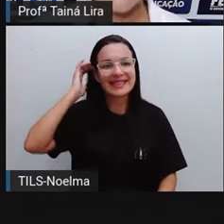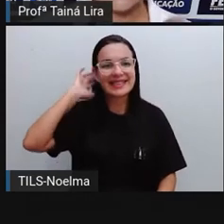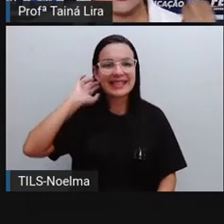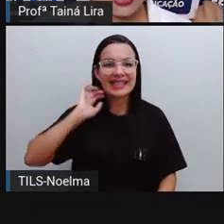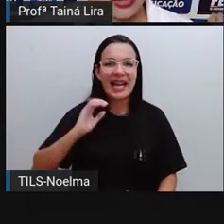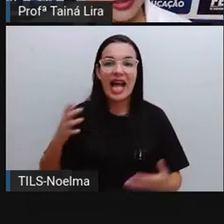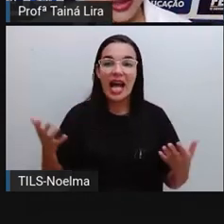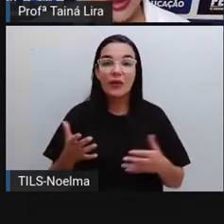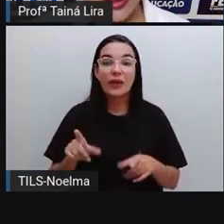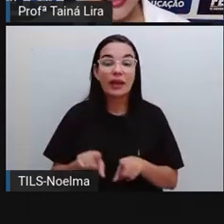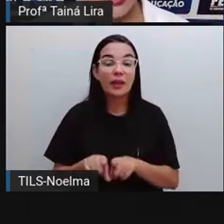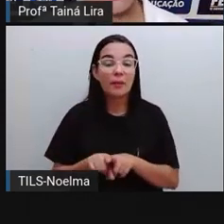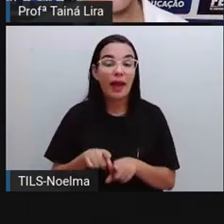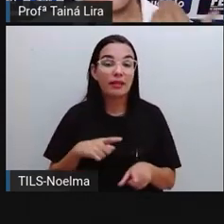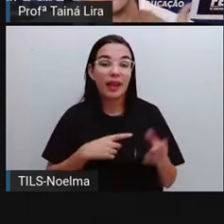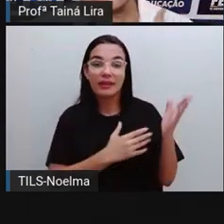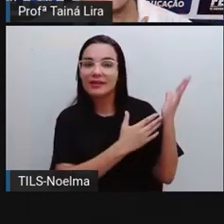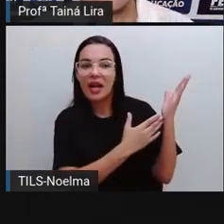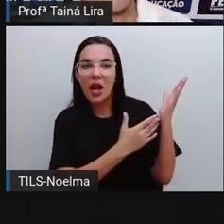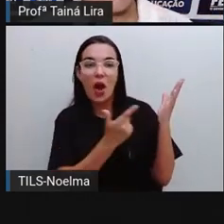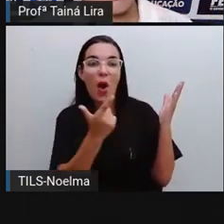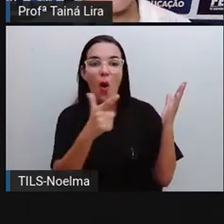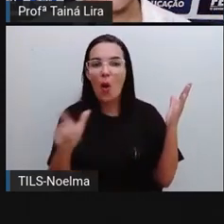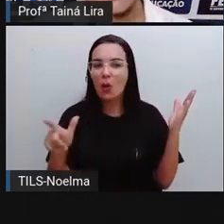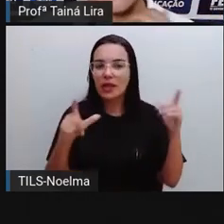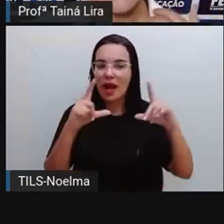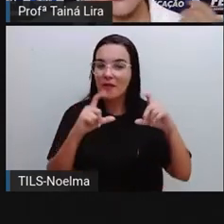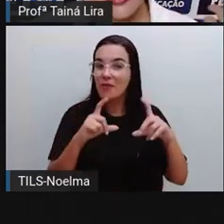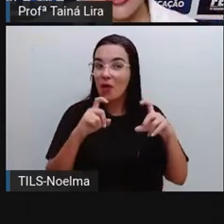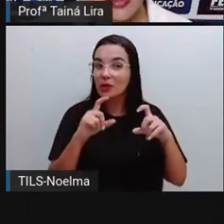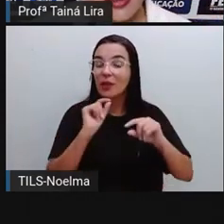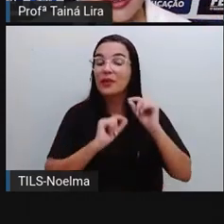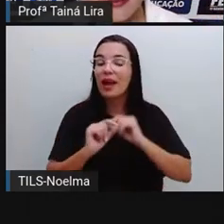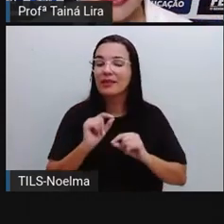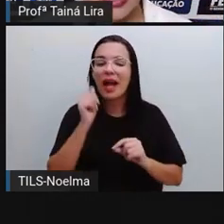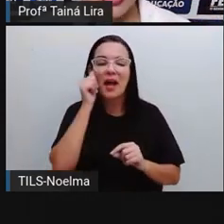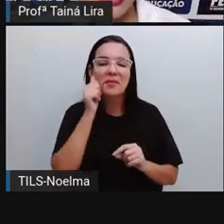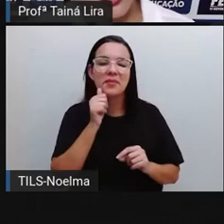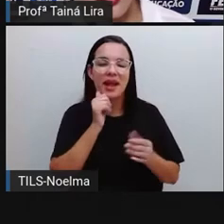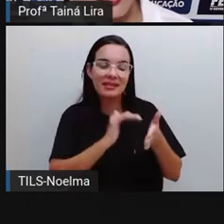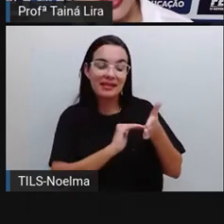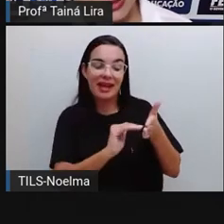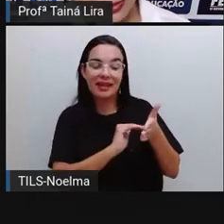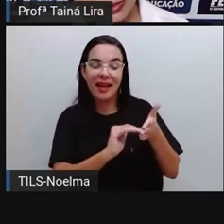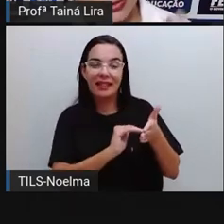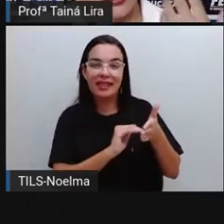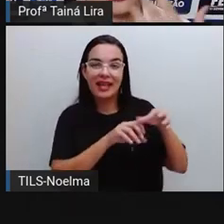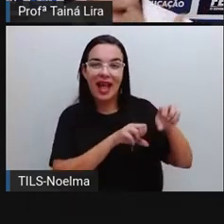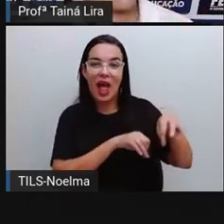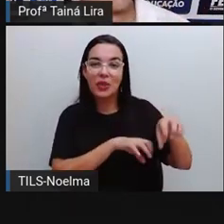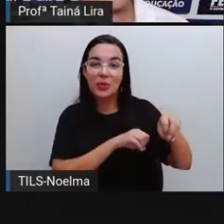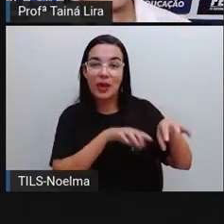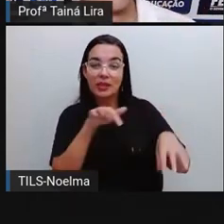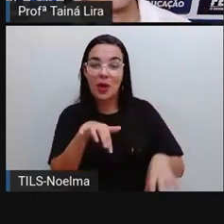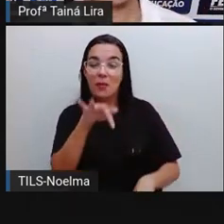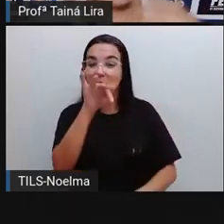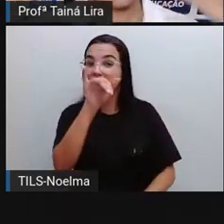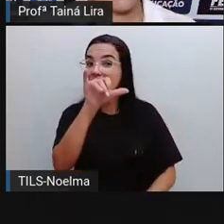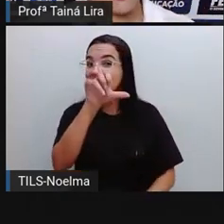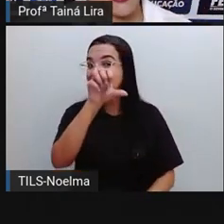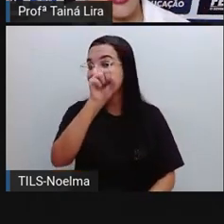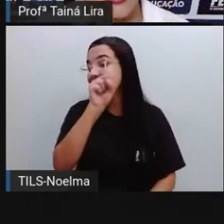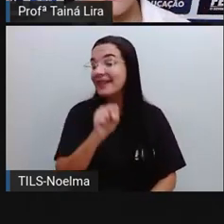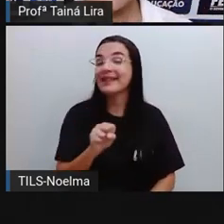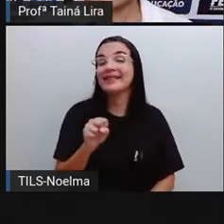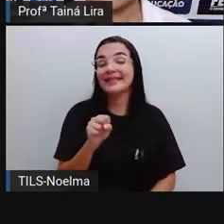E a gente tem aqui, ó, eu trouxe pra vocês a secretária de educação do nosso município, já que nós